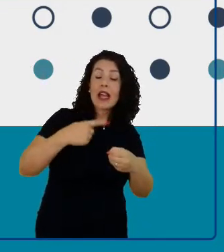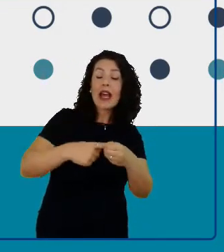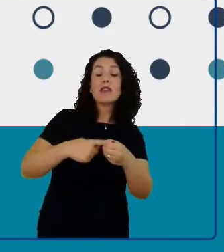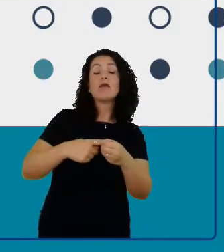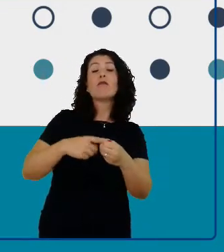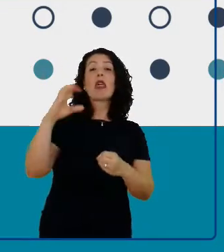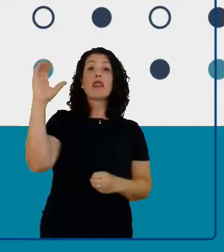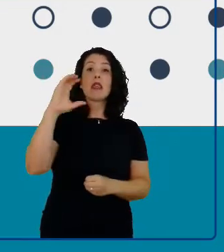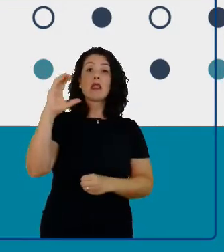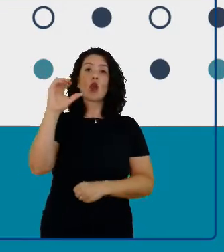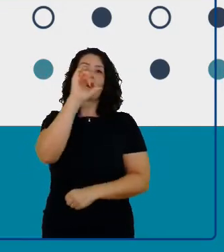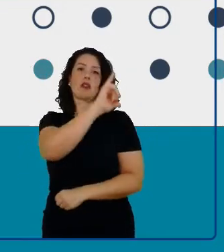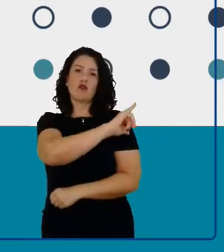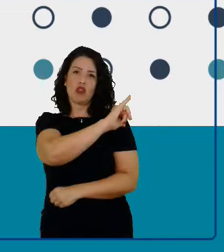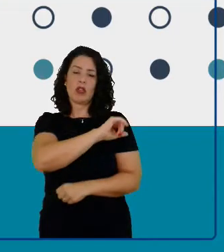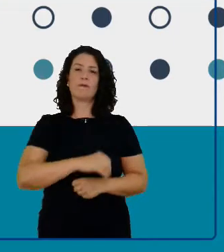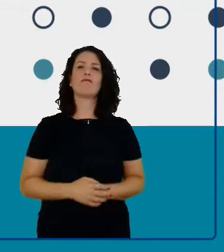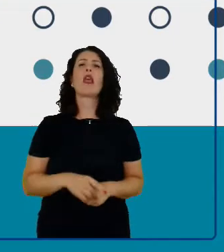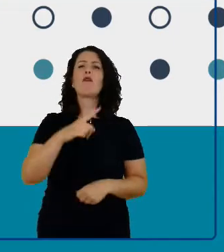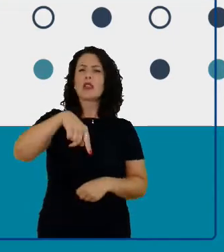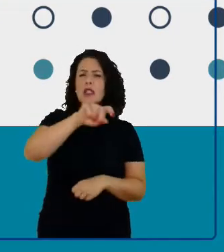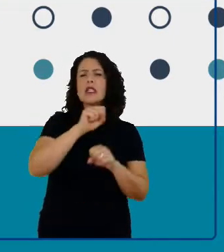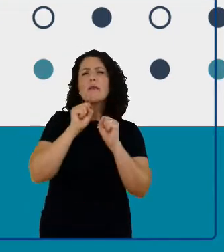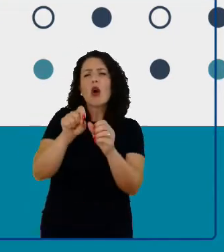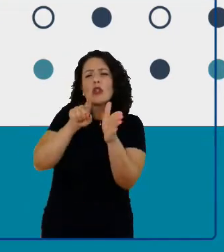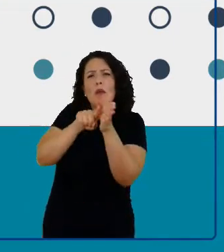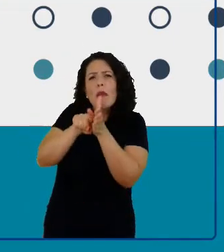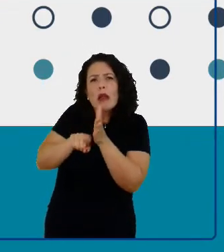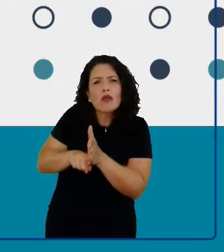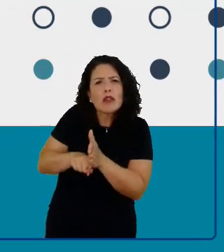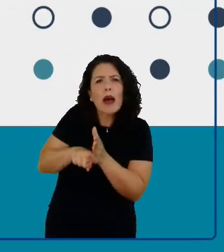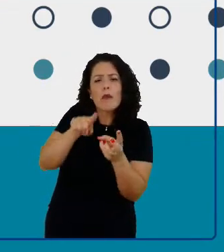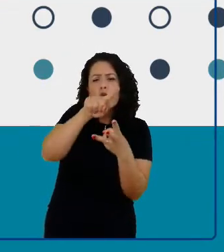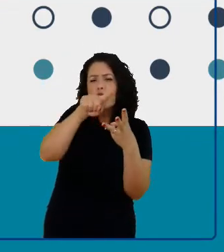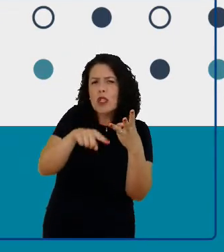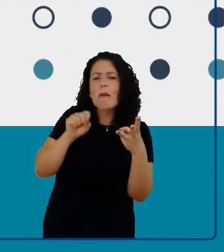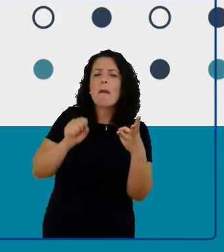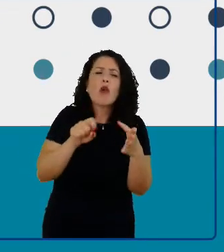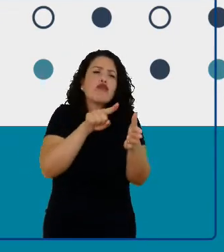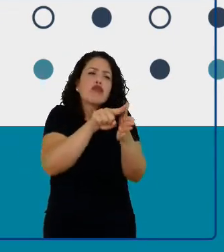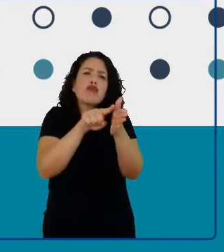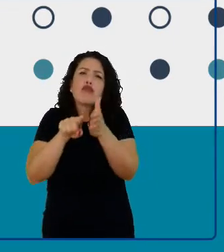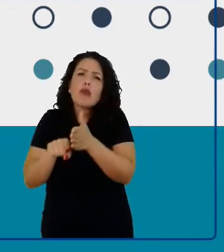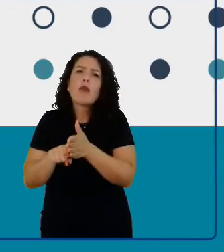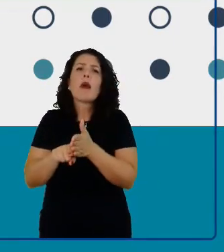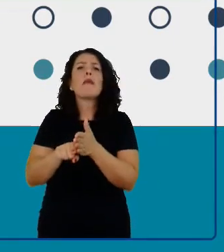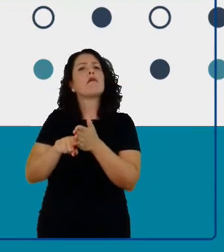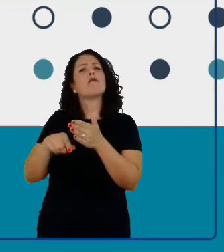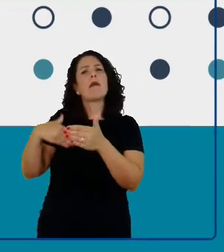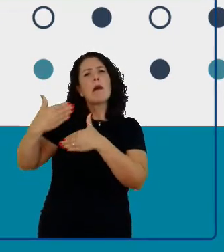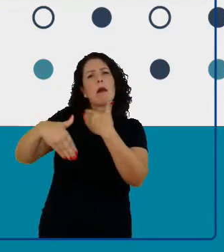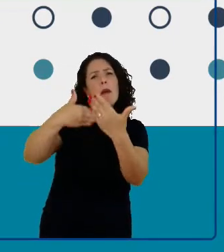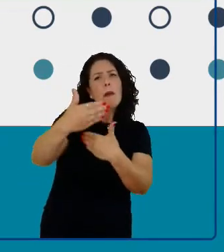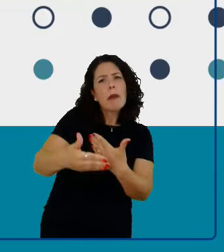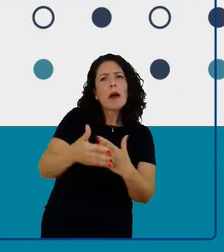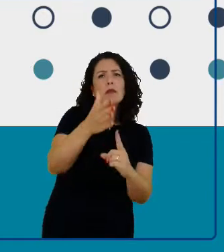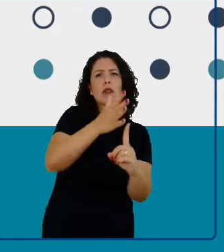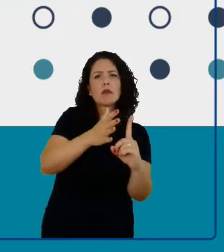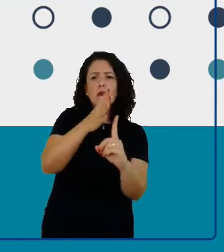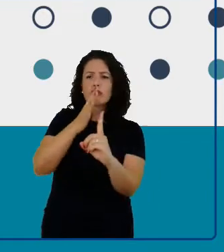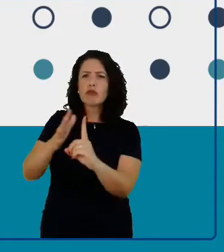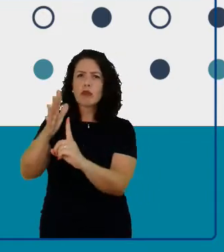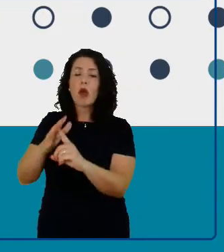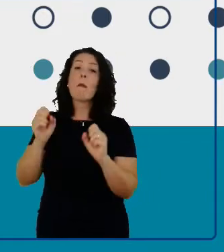Vocês podem fazer perguntas para todos eles logo ao longo da fala de cada um e também